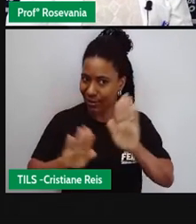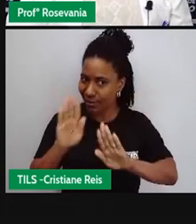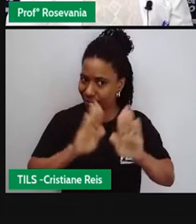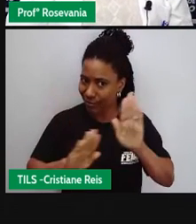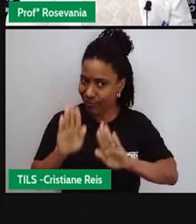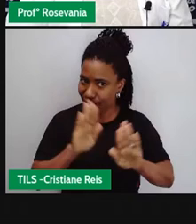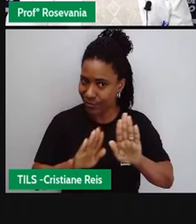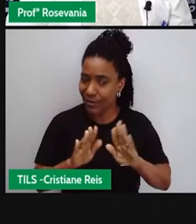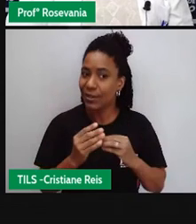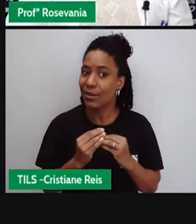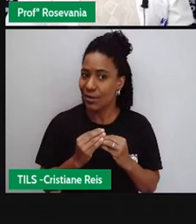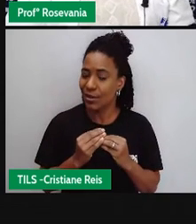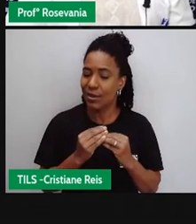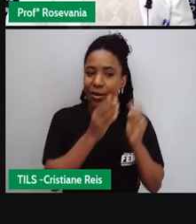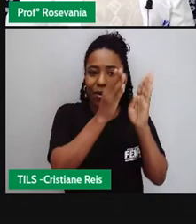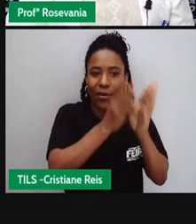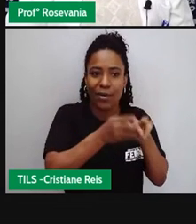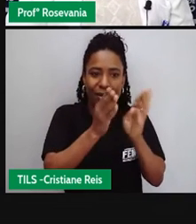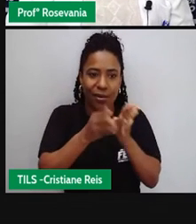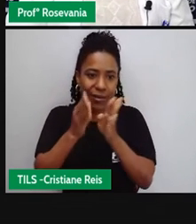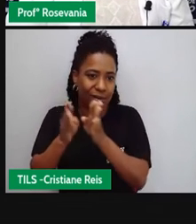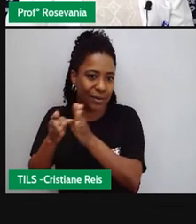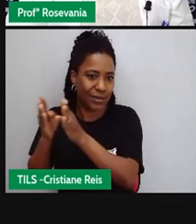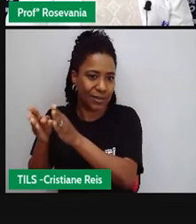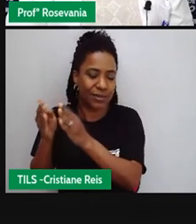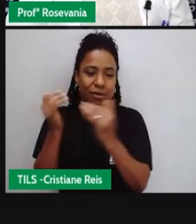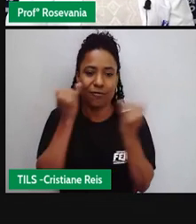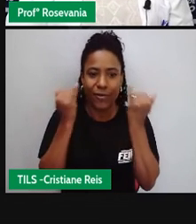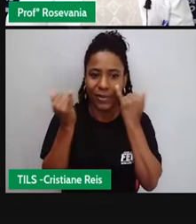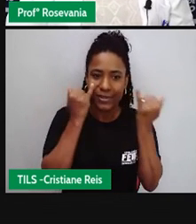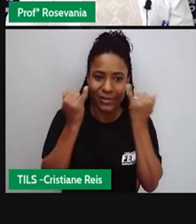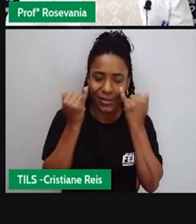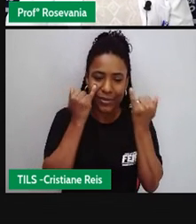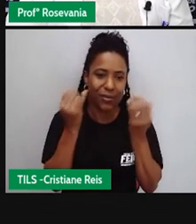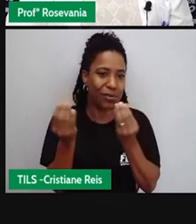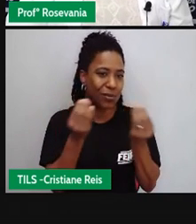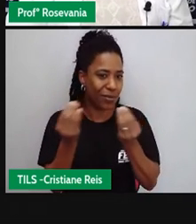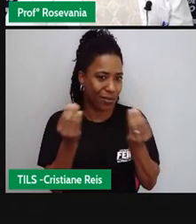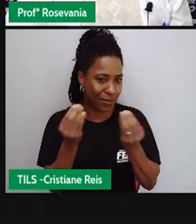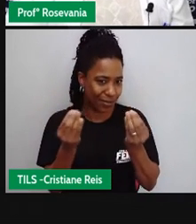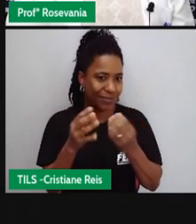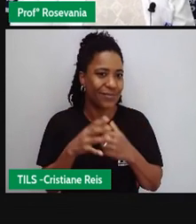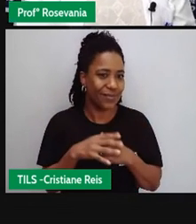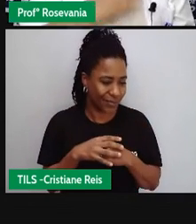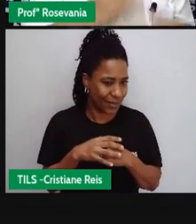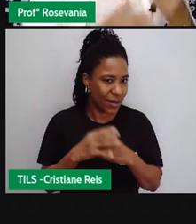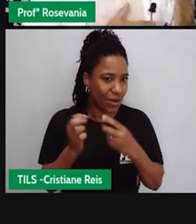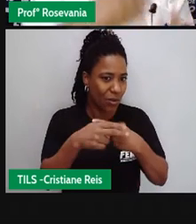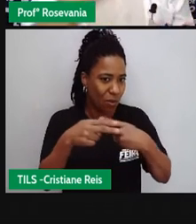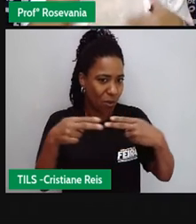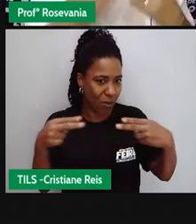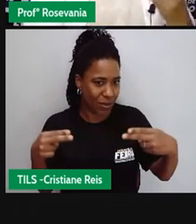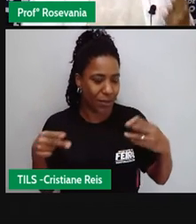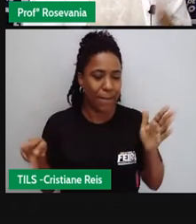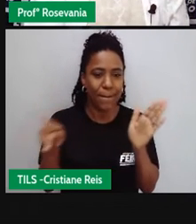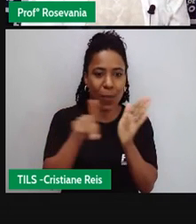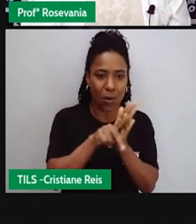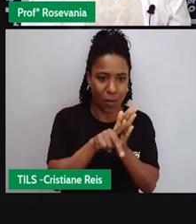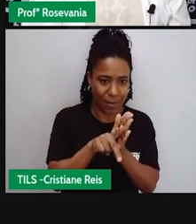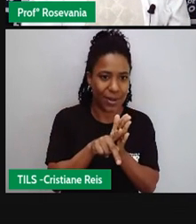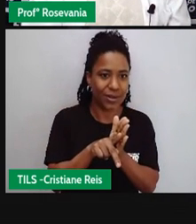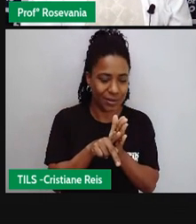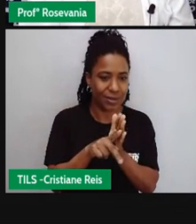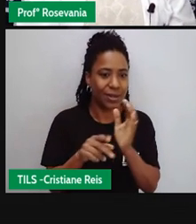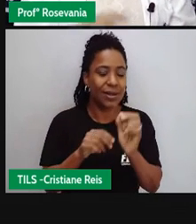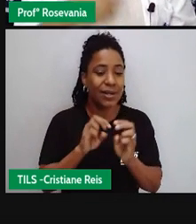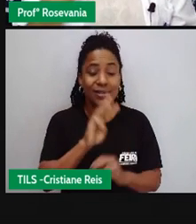como é que está organizado lá as informações ali naquele site? São coisas realmente pertinentes àquele